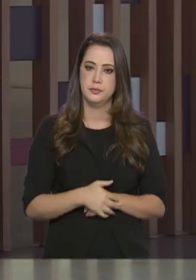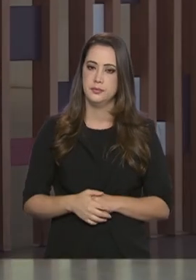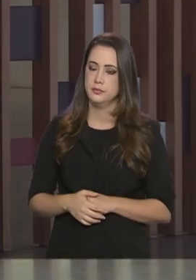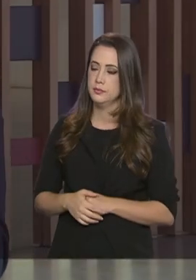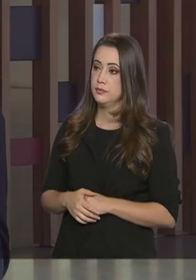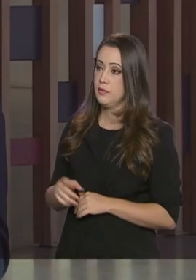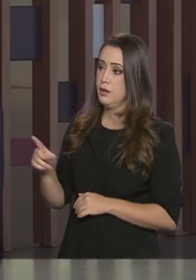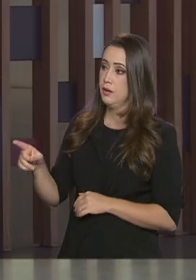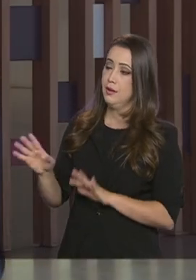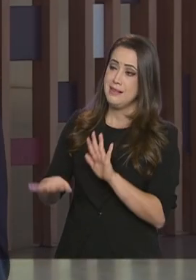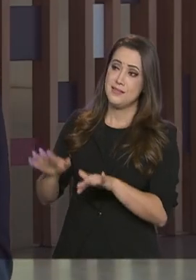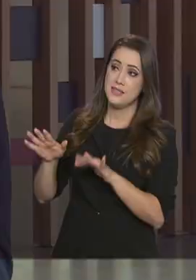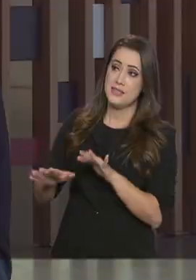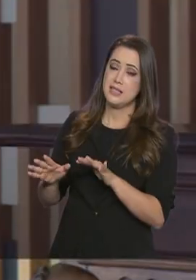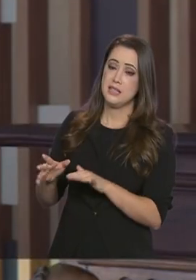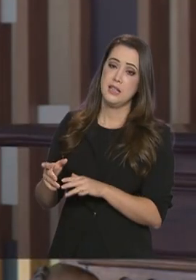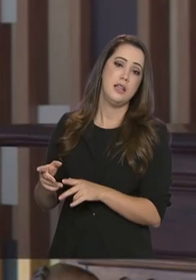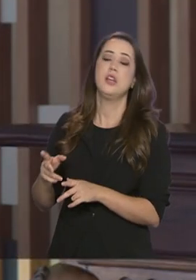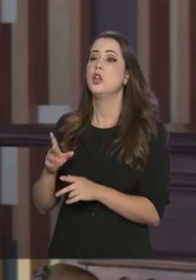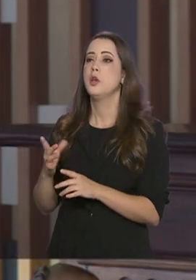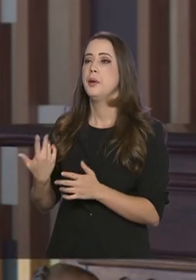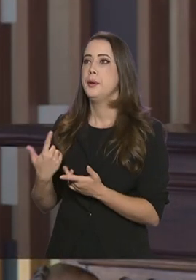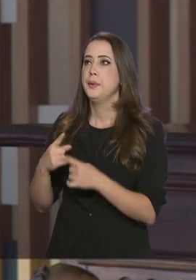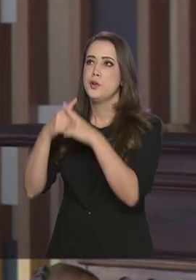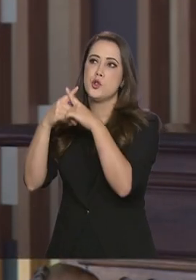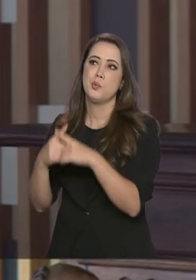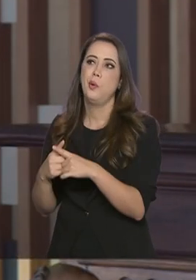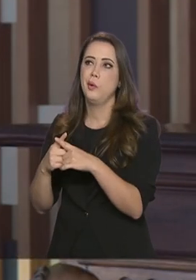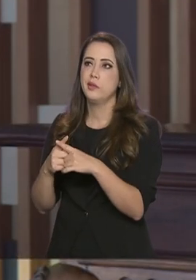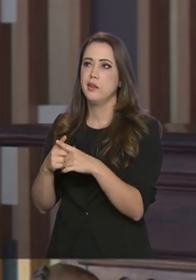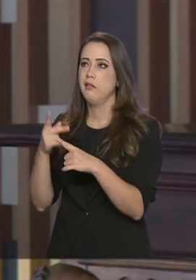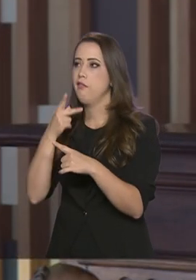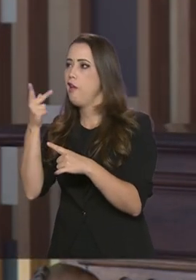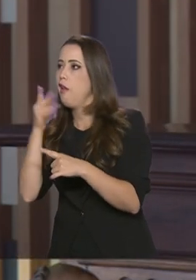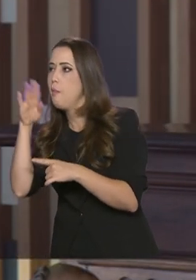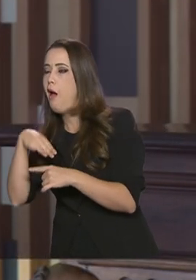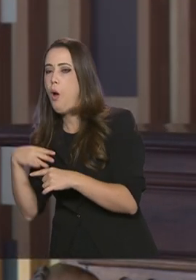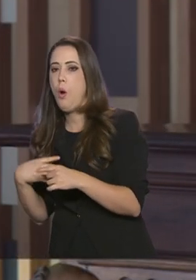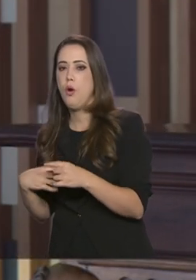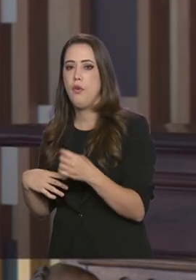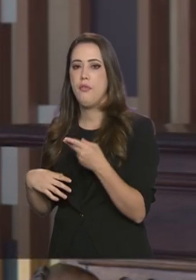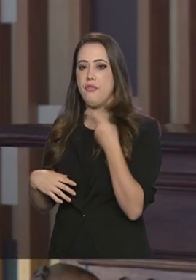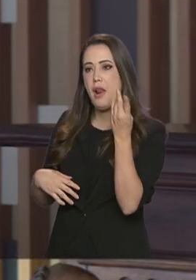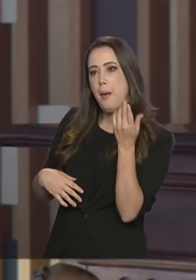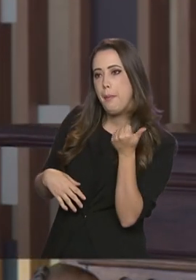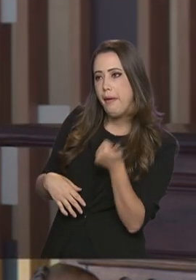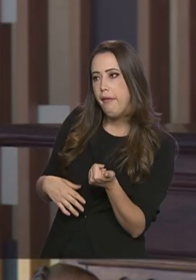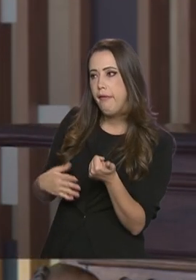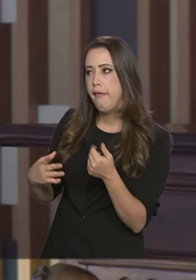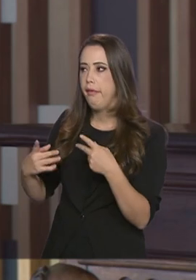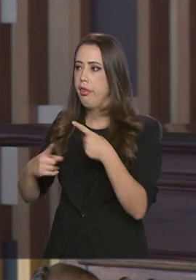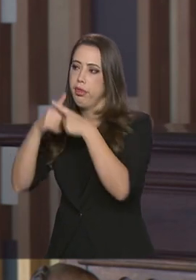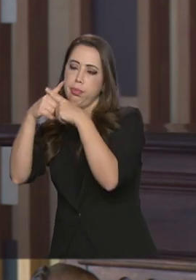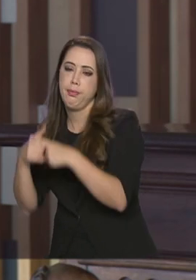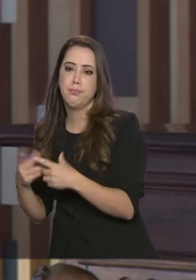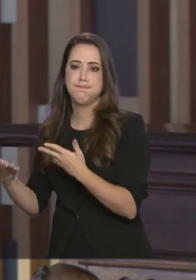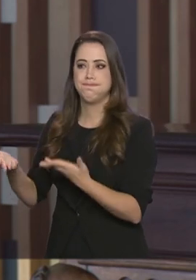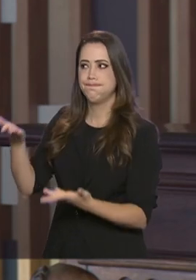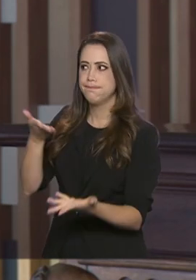disputa de narrativas que existe. É uma disputa de narrativas, exatamente, e sempre, infelizmente, muito